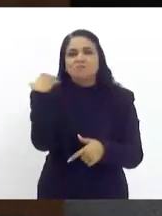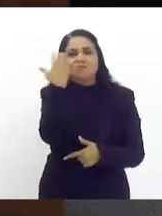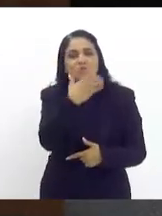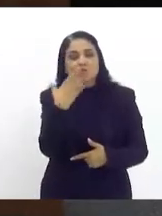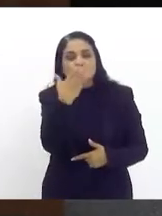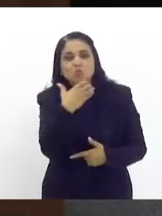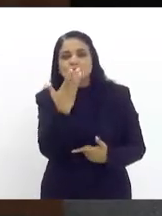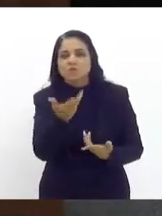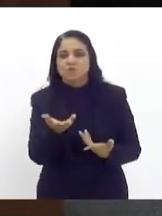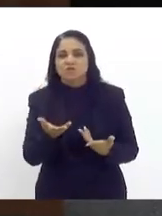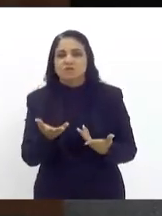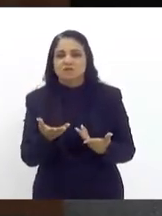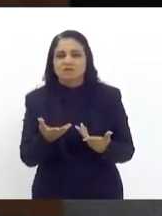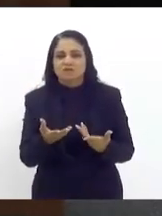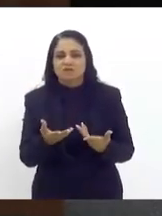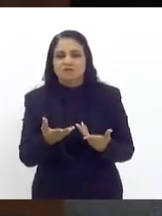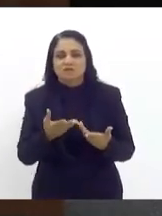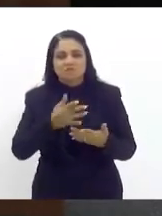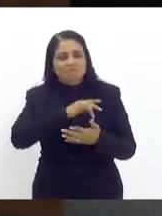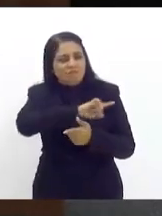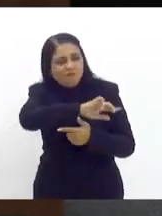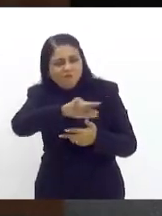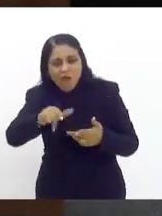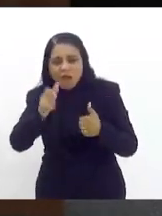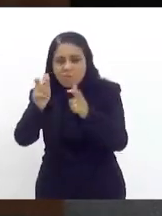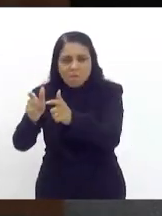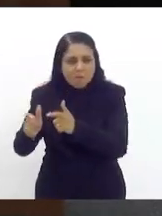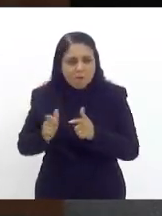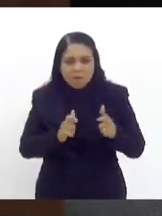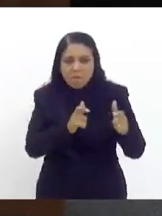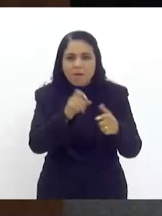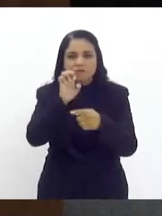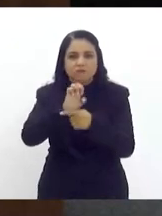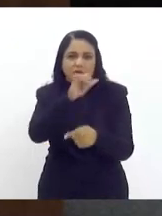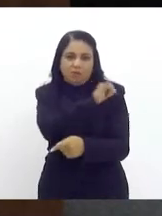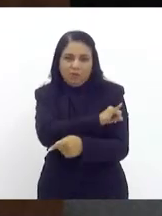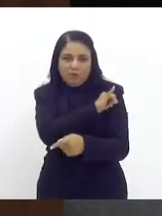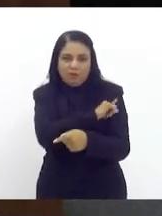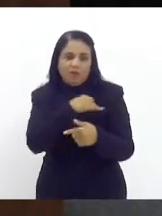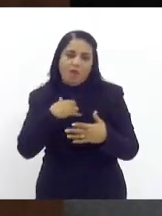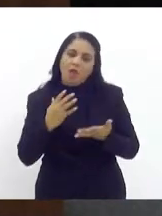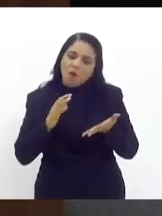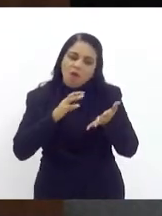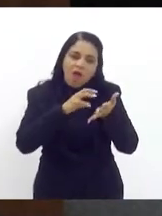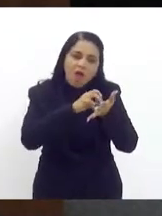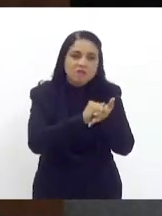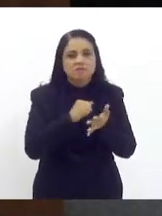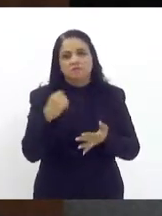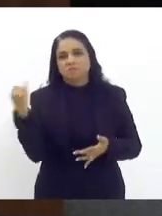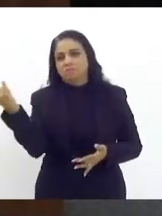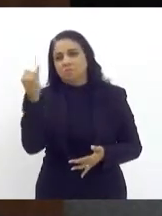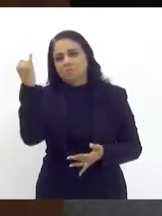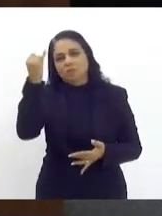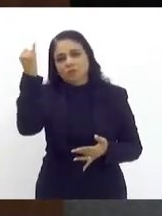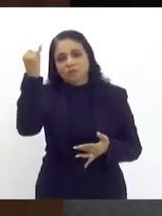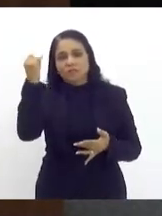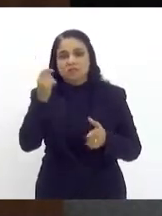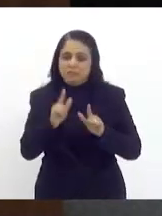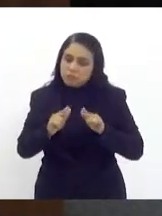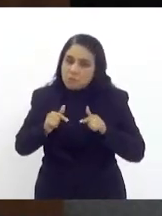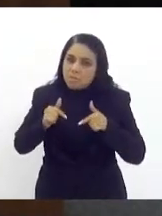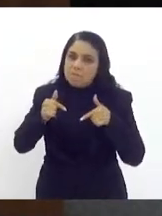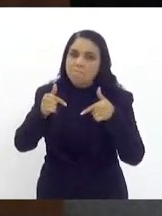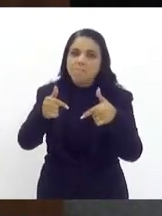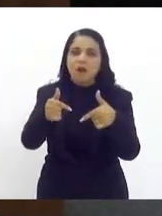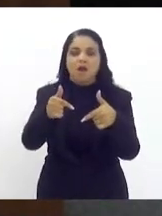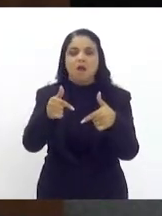que são espalhados pelo Estado do Rio de Janeiro. Então, só registrar aqui a importância de nós nos debruçarmos sobre